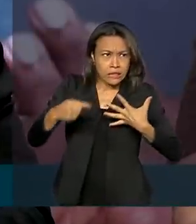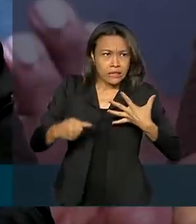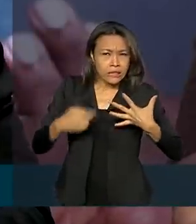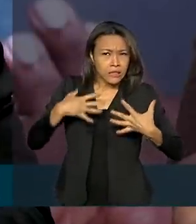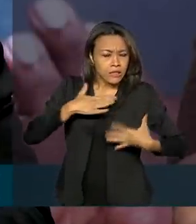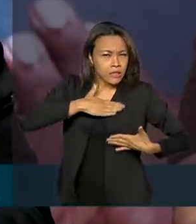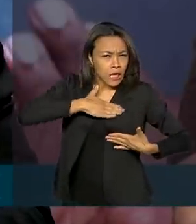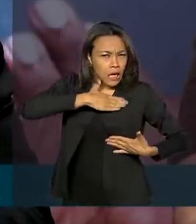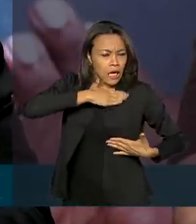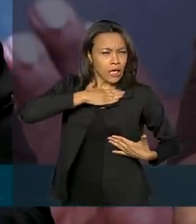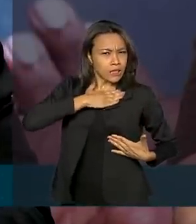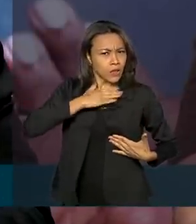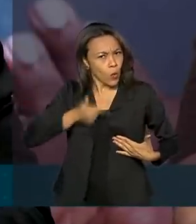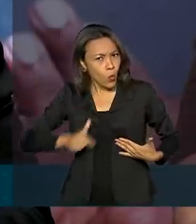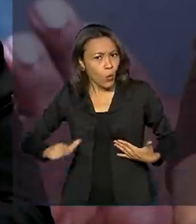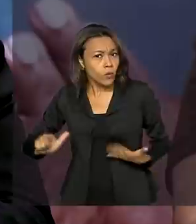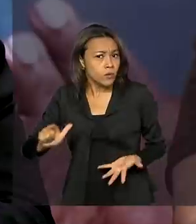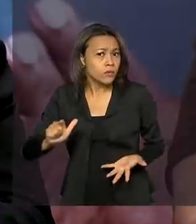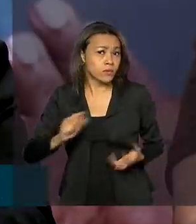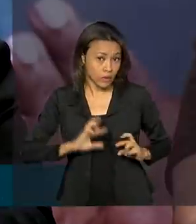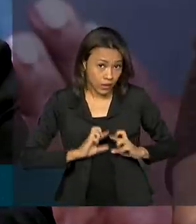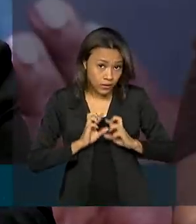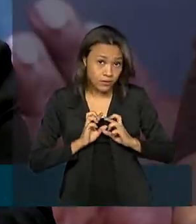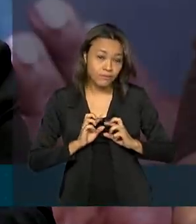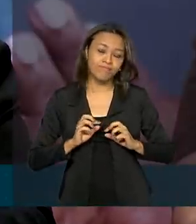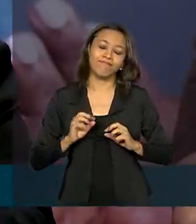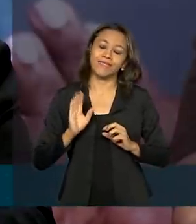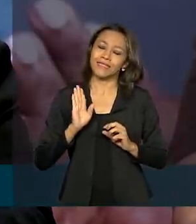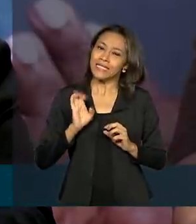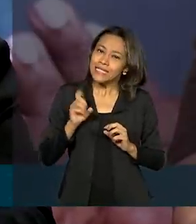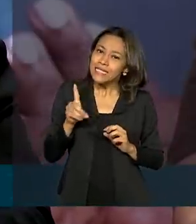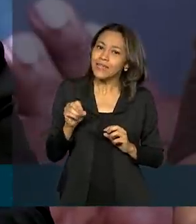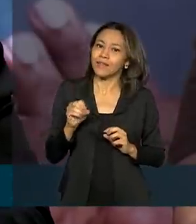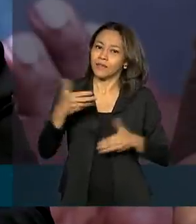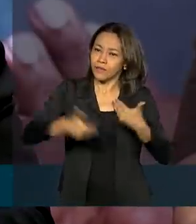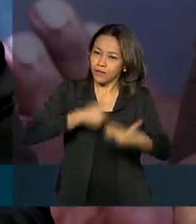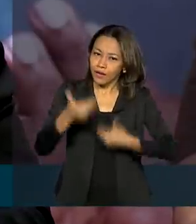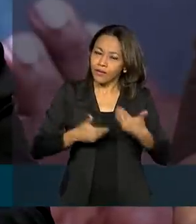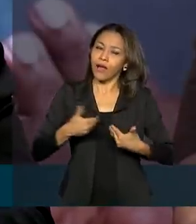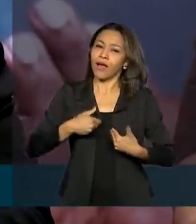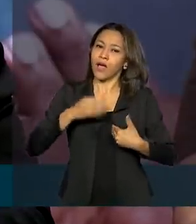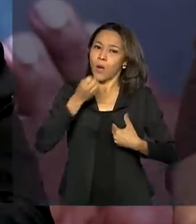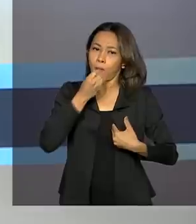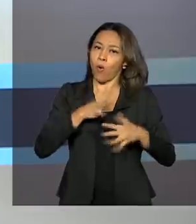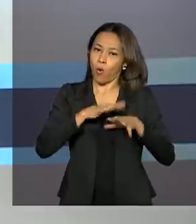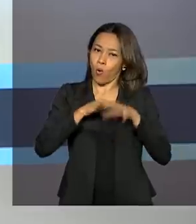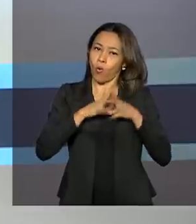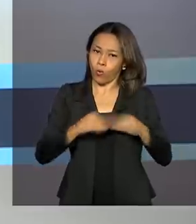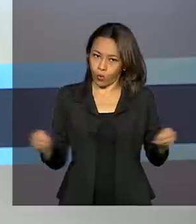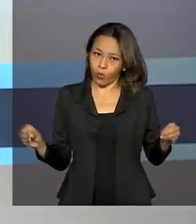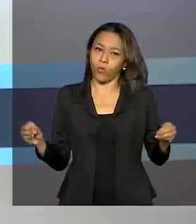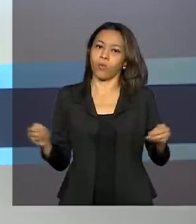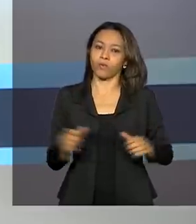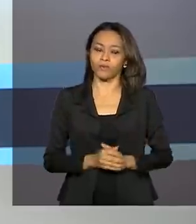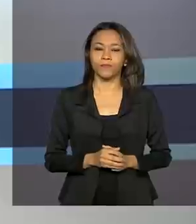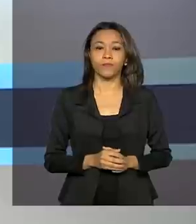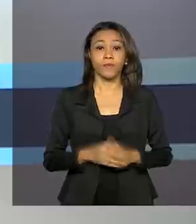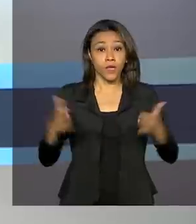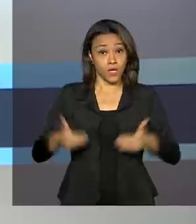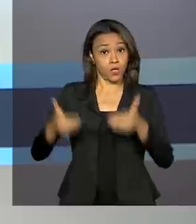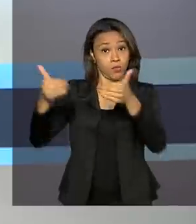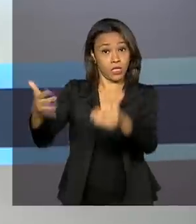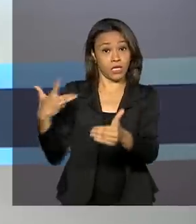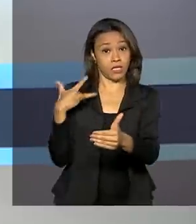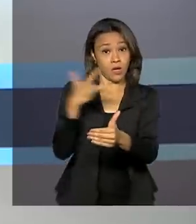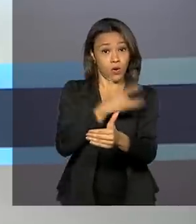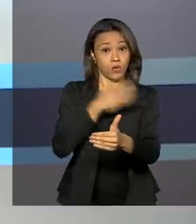outros cânceres, mais cedo começamos a tratar, mais chances de ficar bom. E o Ministério da Saúde